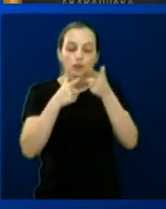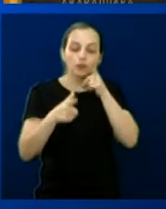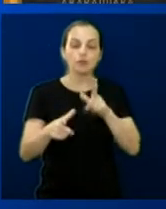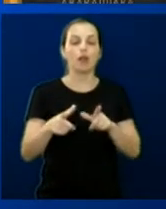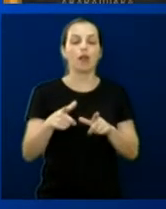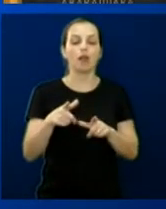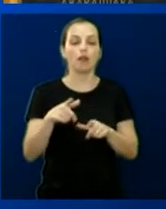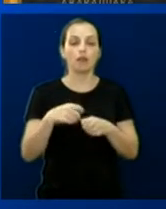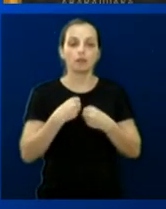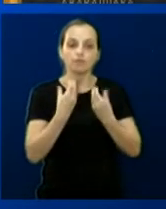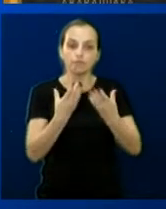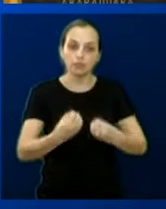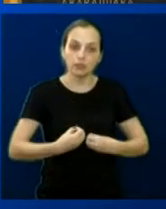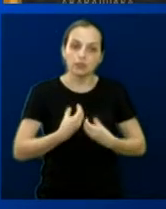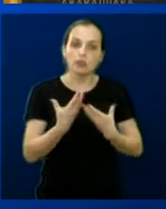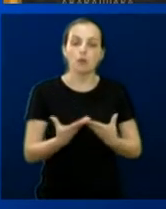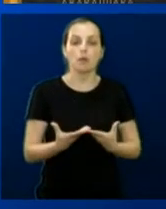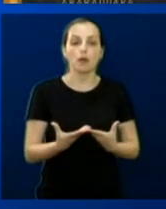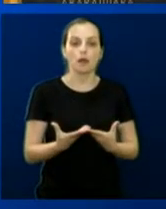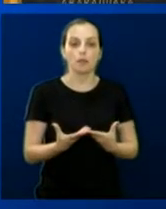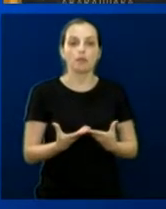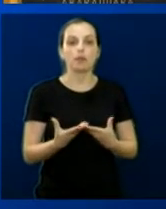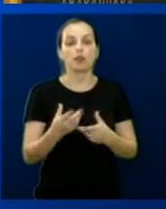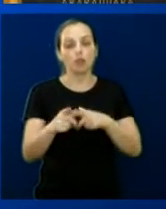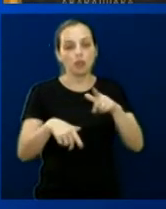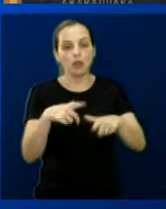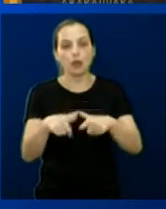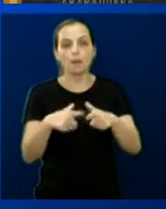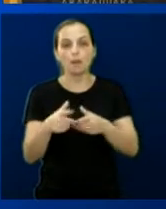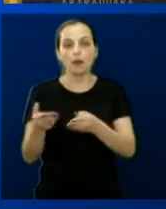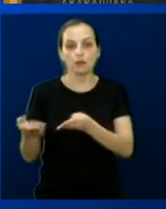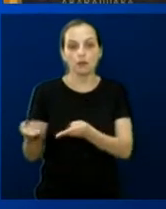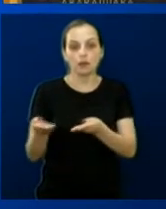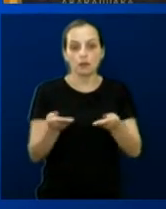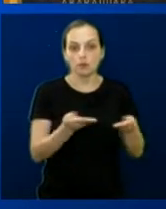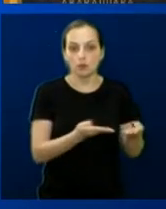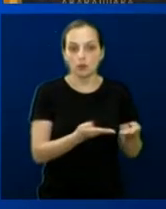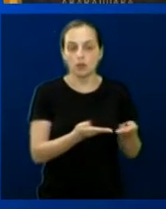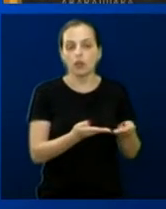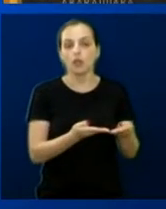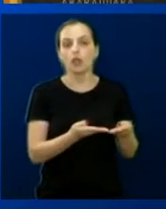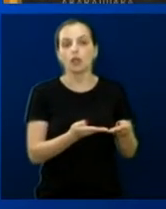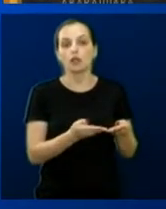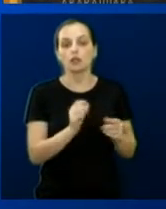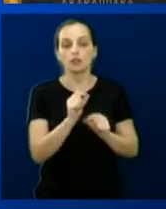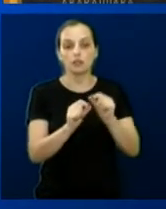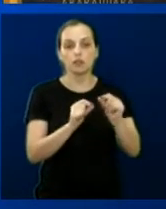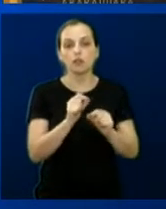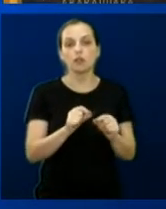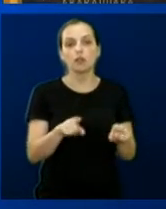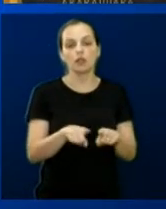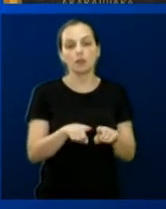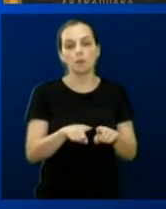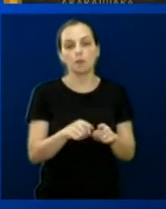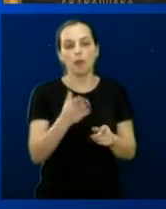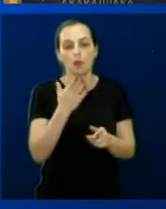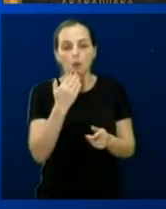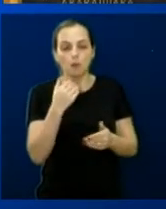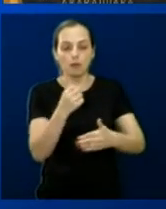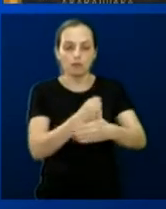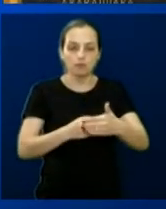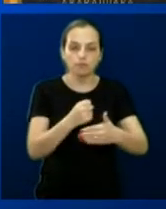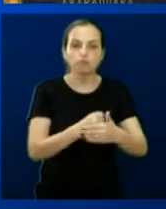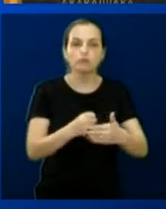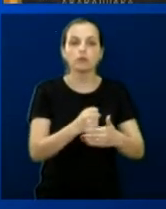consegue trabalhar como recepcionista, mas eles querem prover o próprio sustento a partir da comida síria que eles fazem. Então, já encaminhamos a